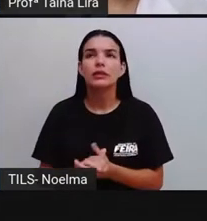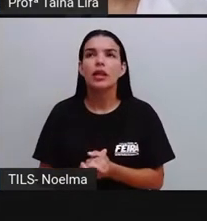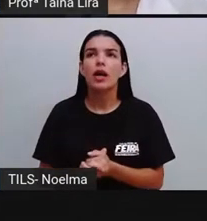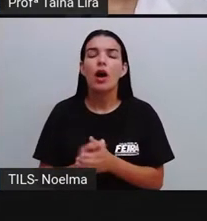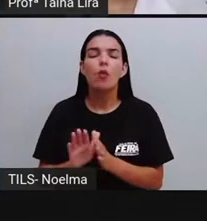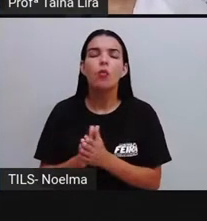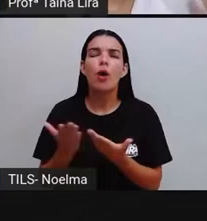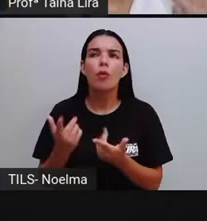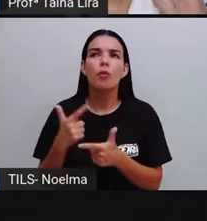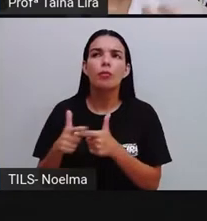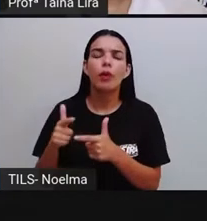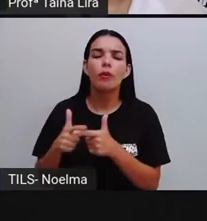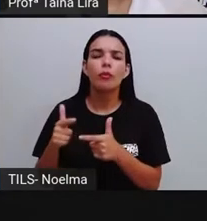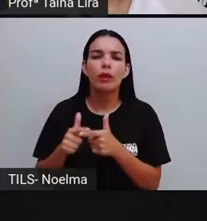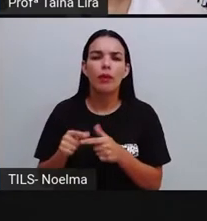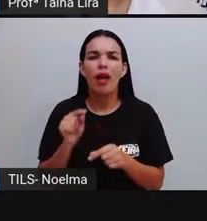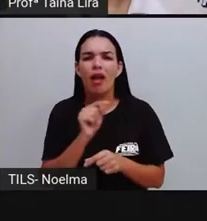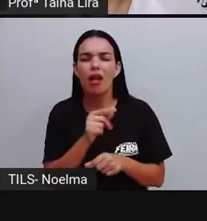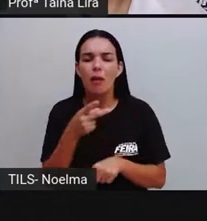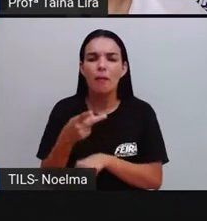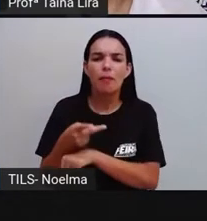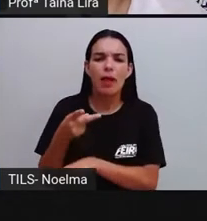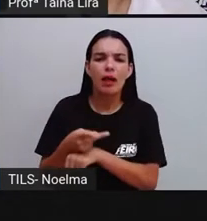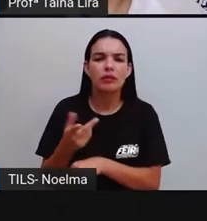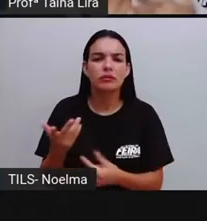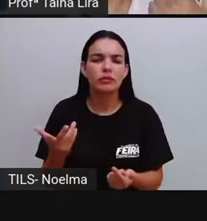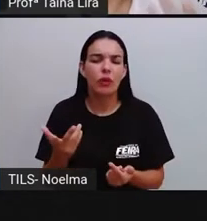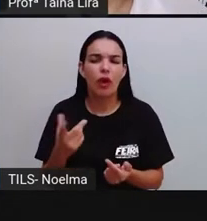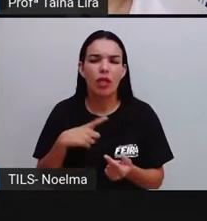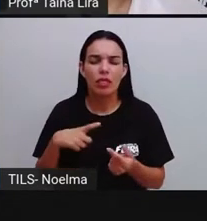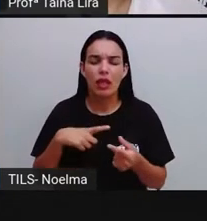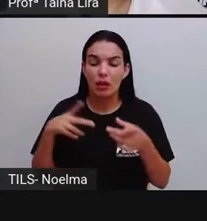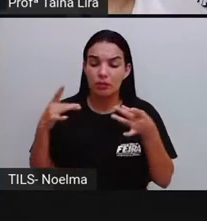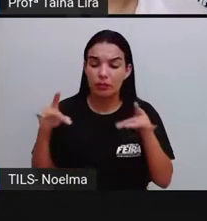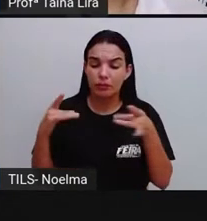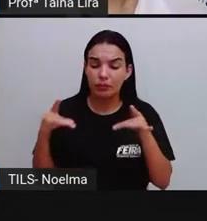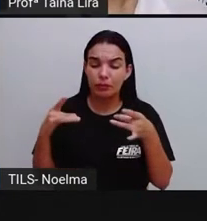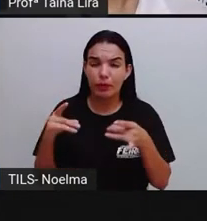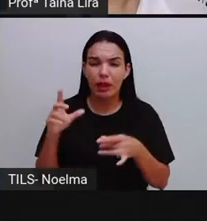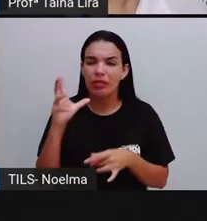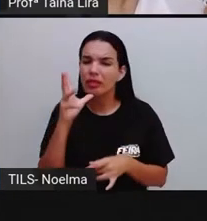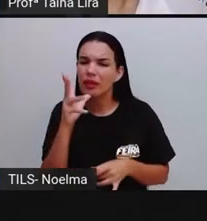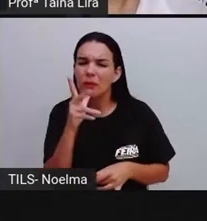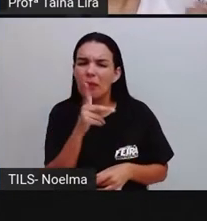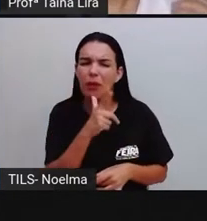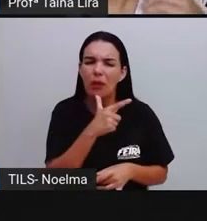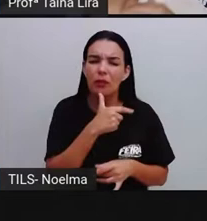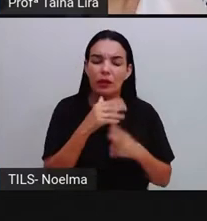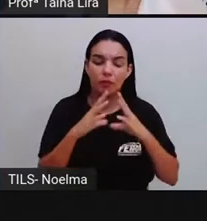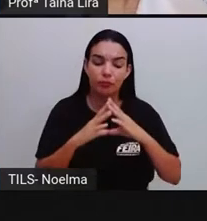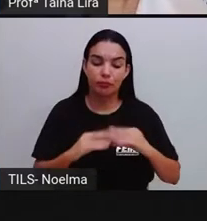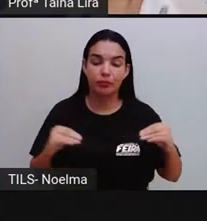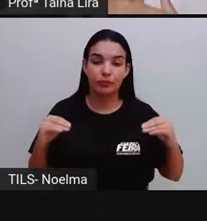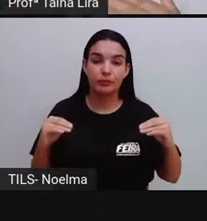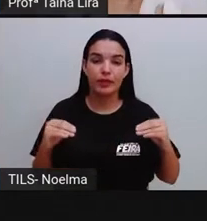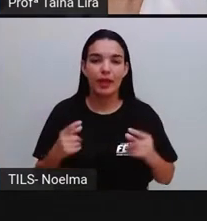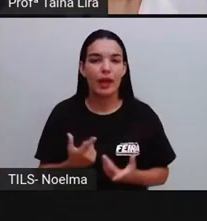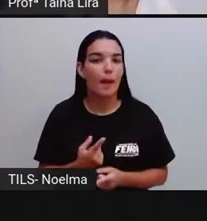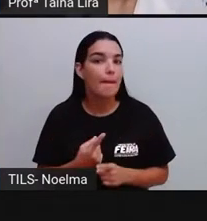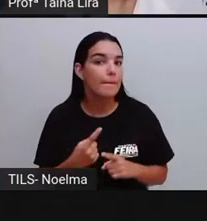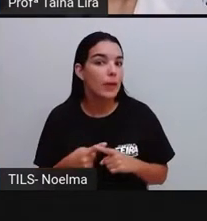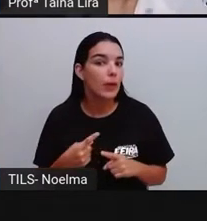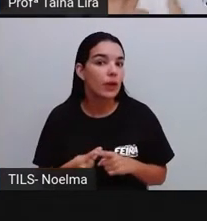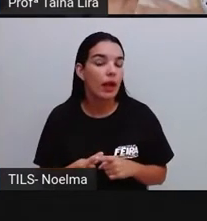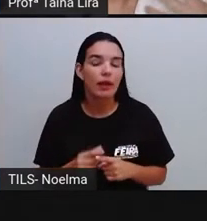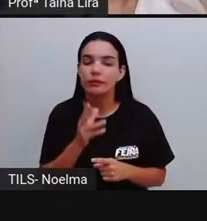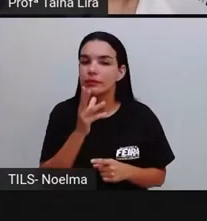desse material demorar para se decompor? O problema, segundo ano, é que esse tempo que ele